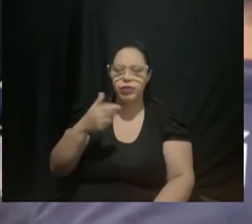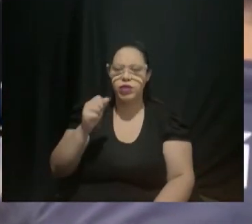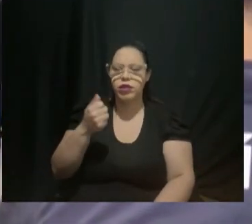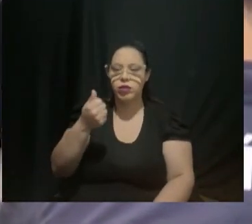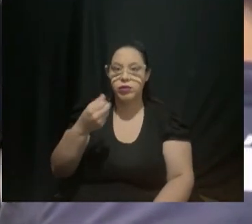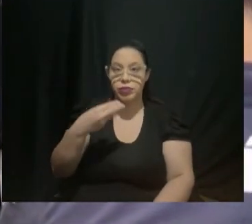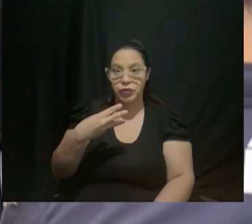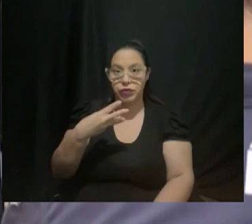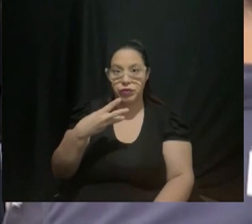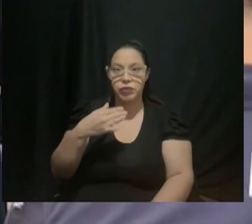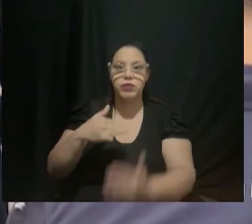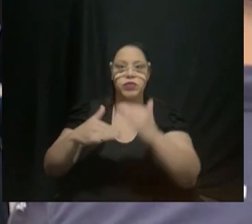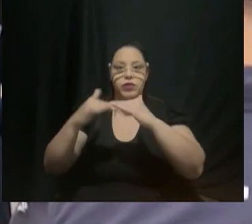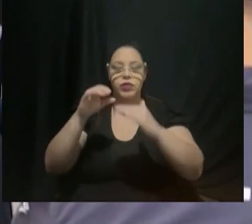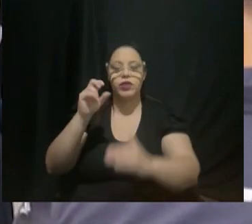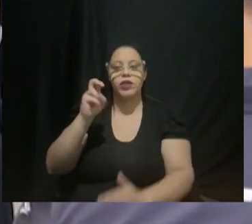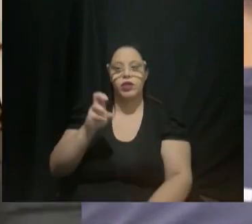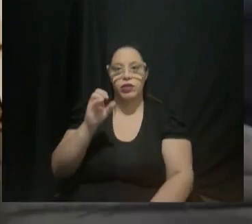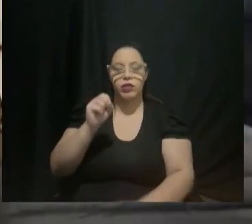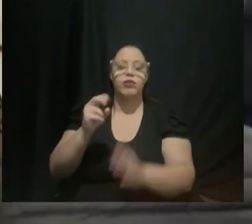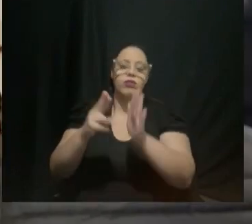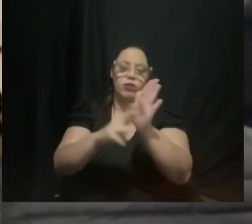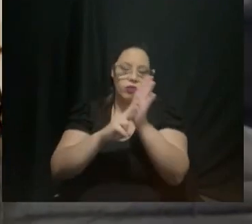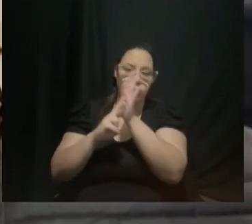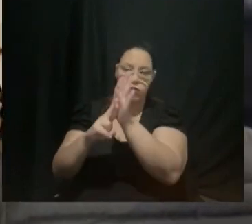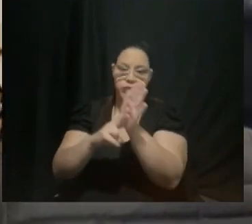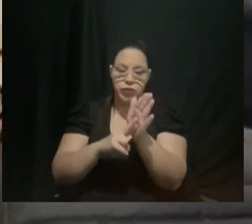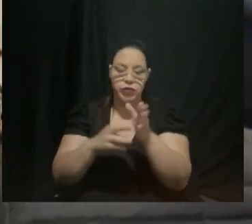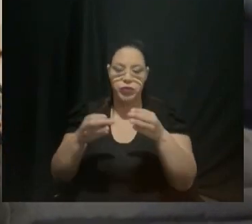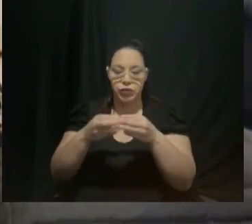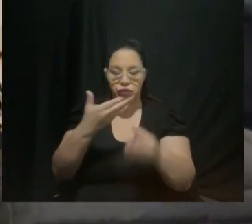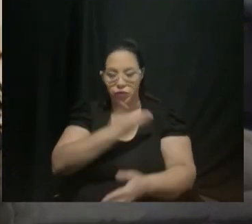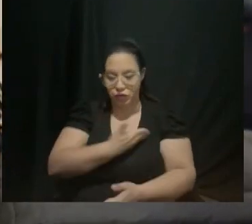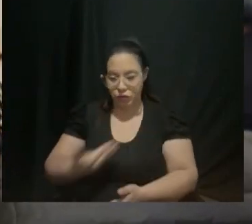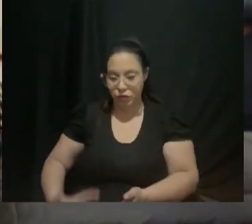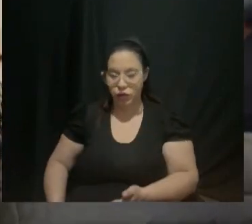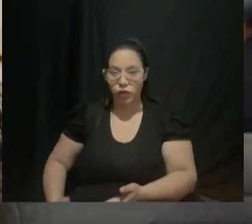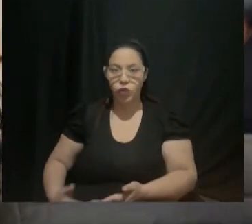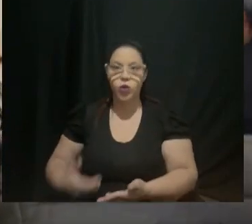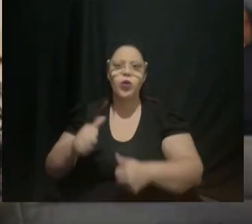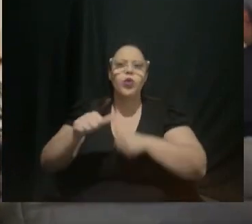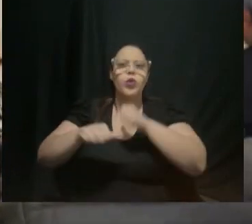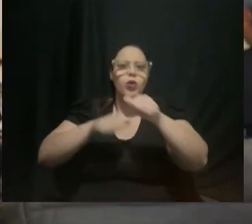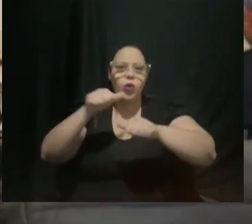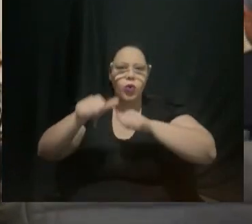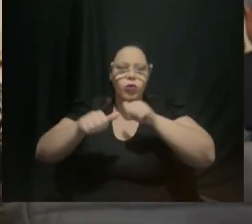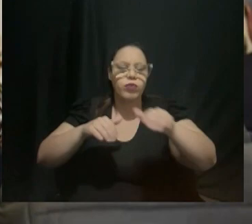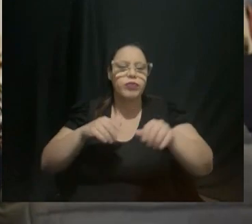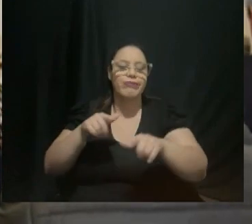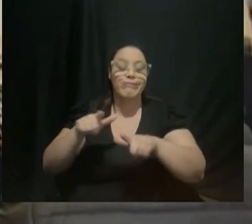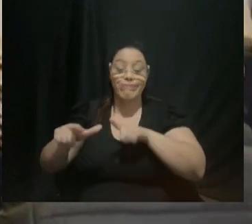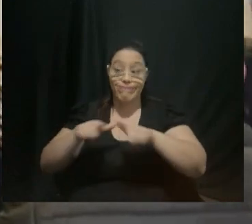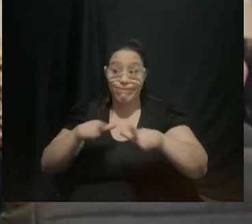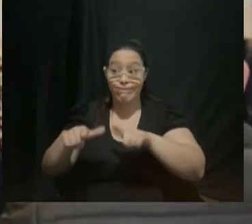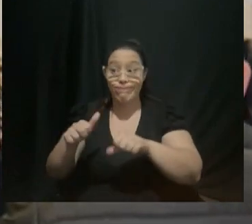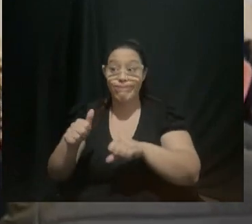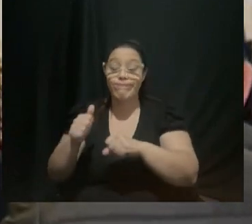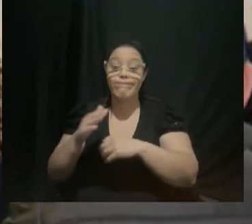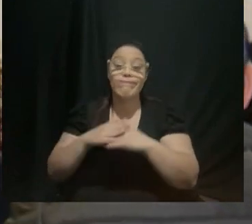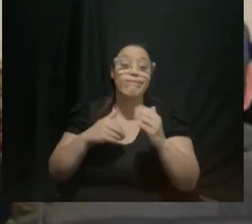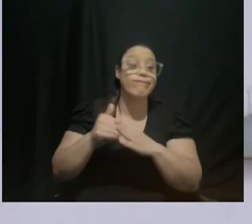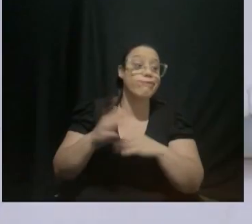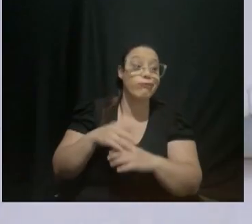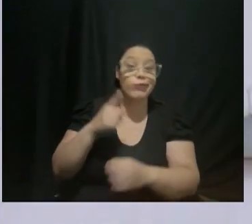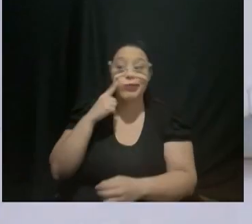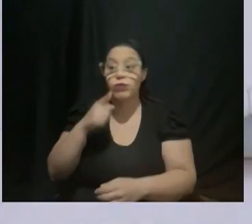de 50 representantes de órgãos municipais para a reformulação dos trabalhos de monitoramento das políticas públicas de segurança